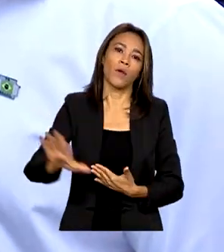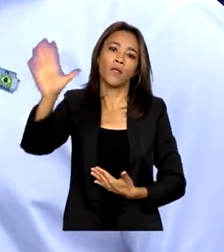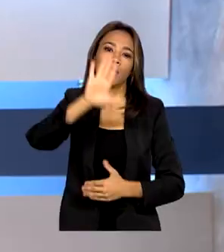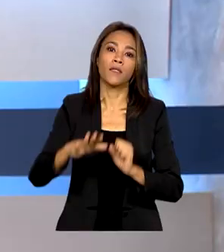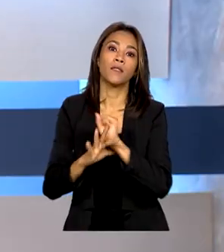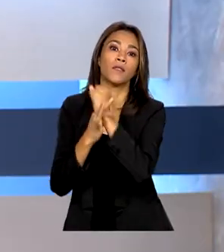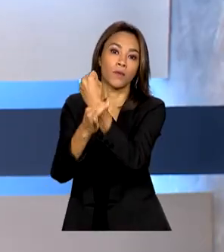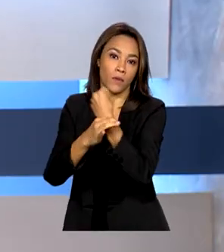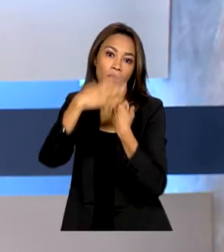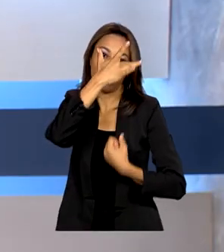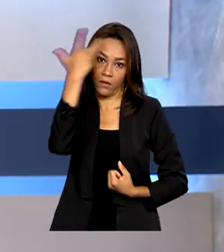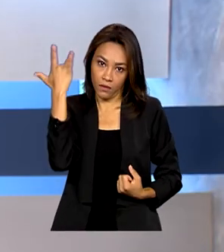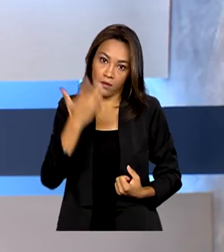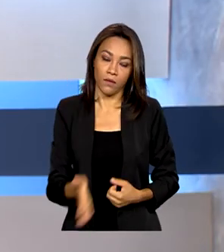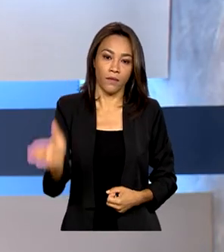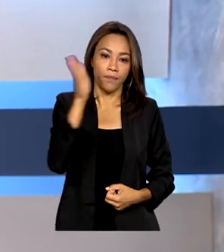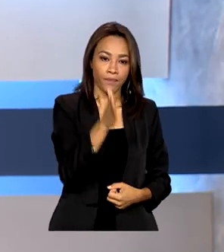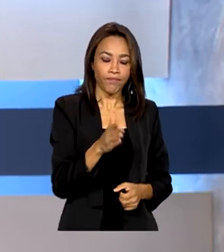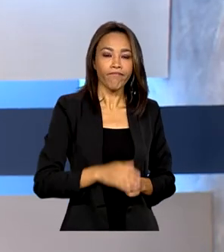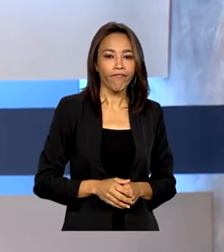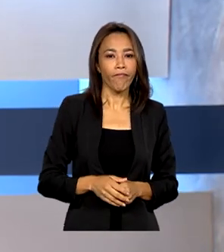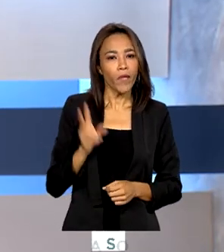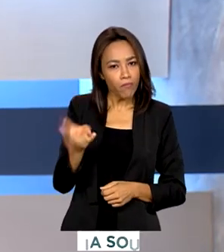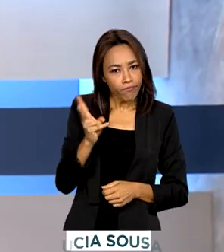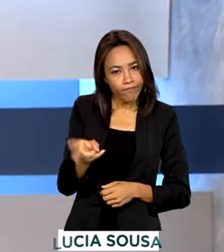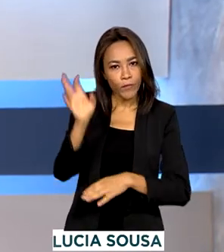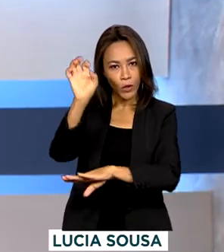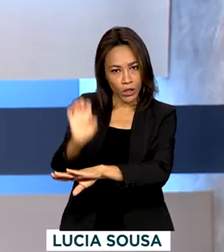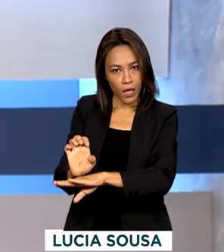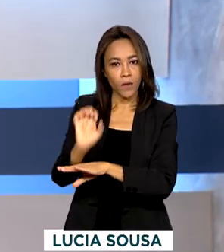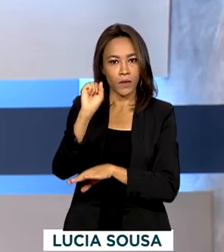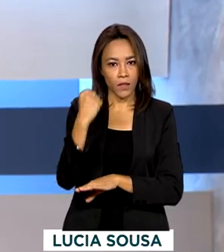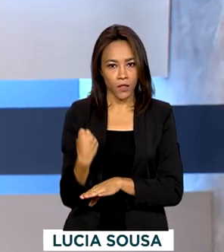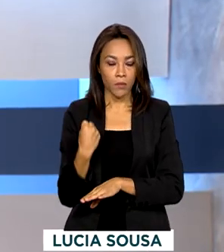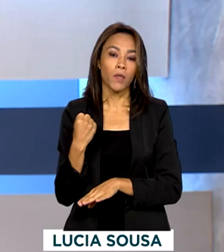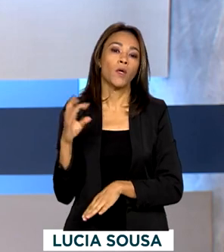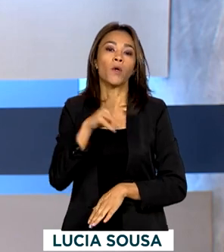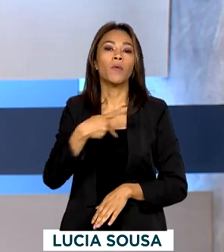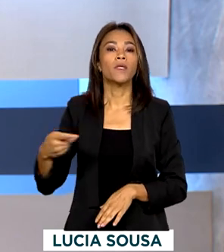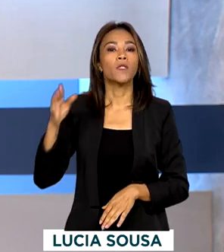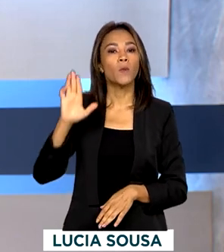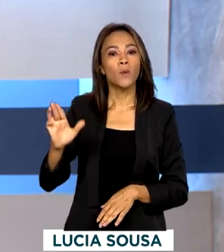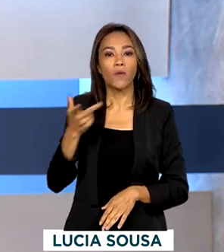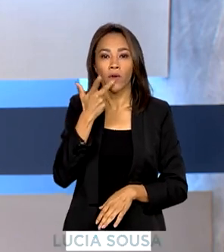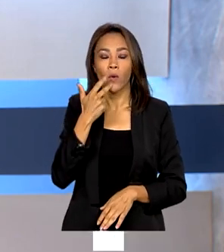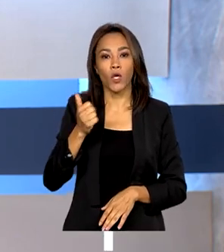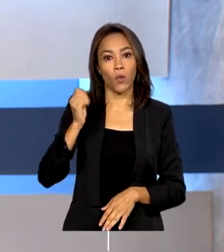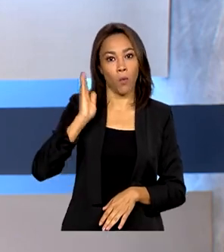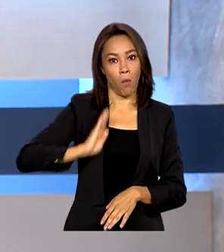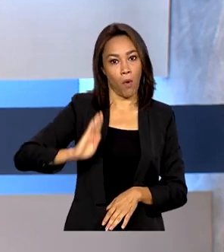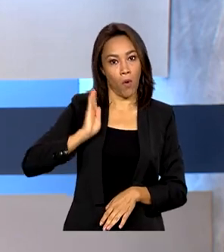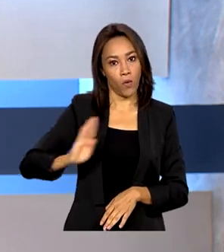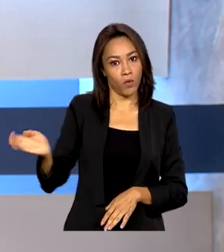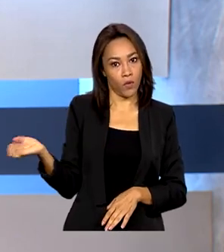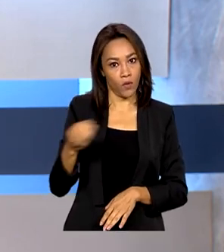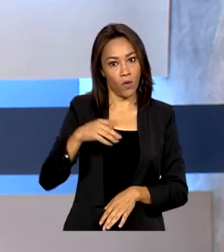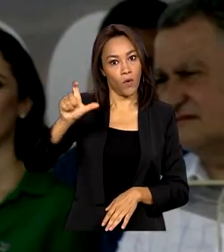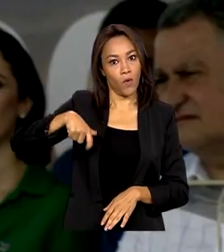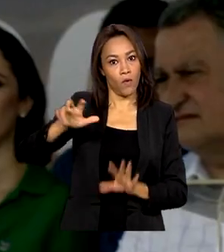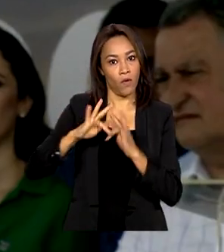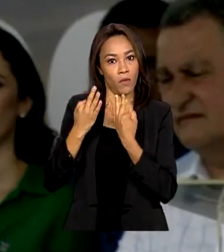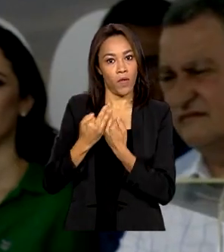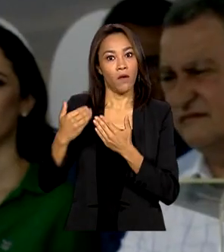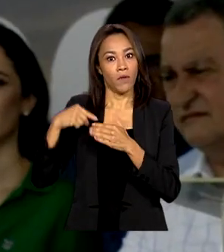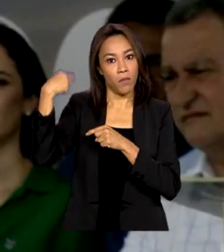pessoas. E ainda em Sergipe, o presidente Lula afirmou que o novo Bolsa Família vai ser anunciado na próxima semana.